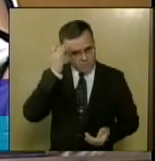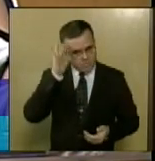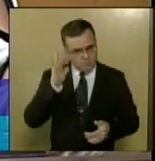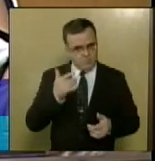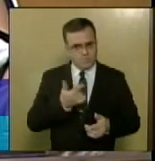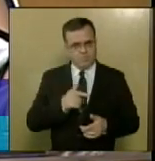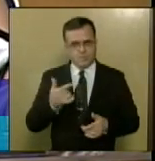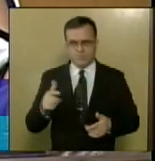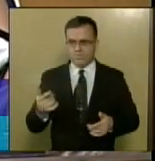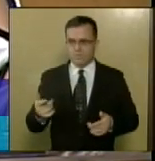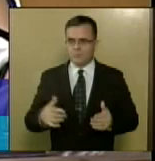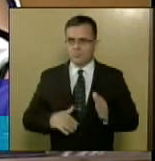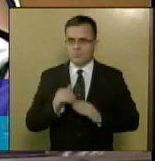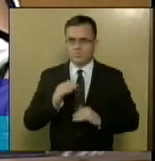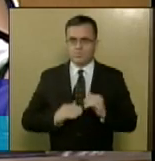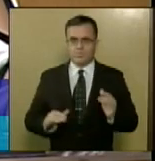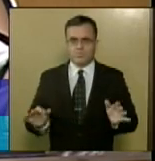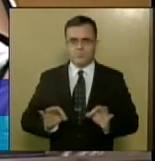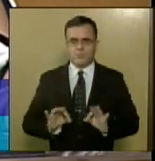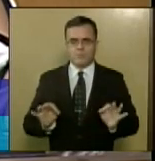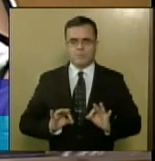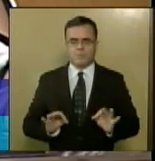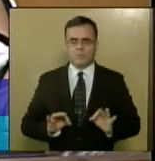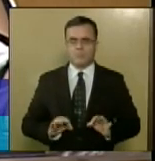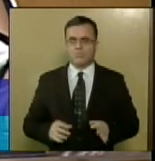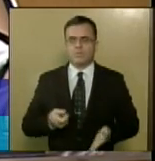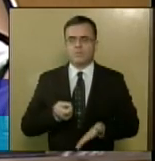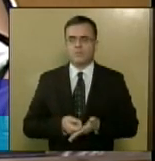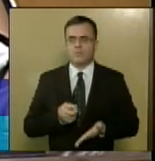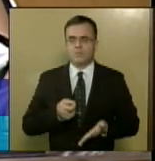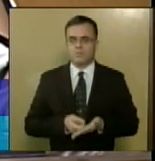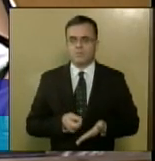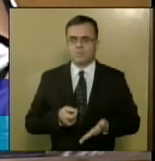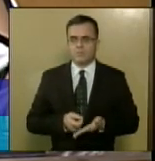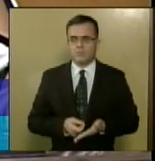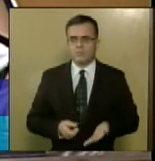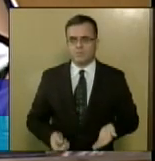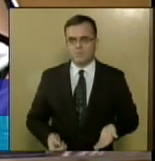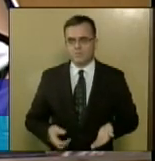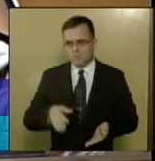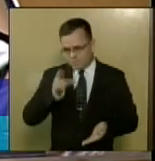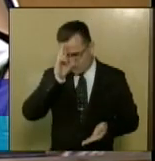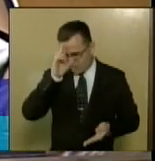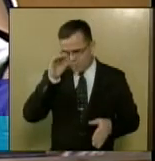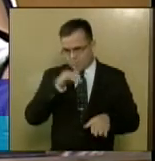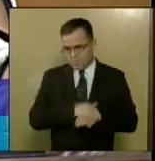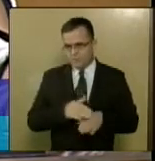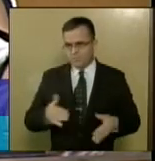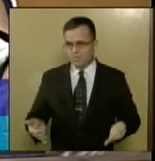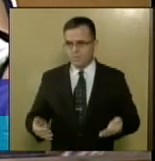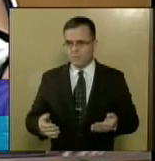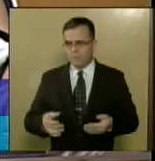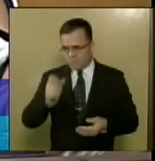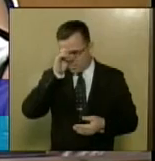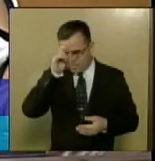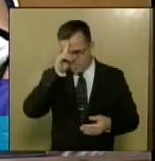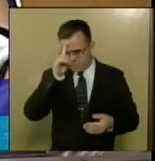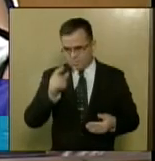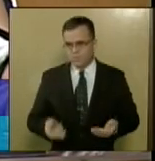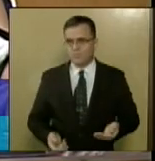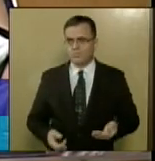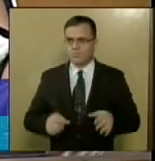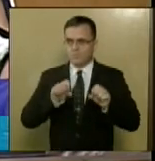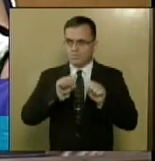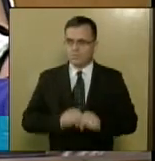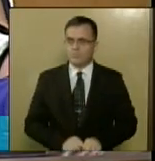sem o número efetivo de profissionais, então foi a determinação. E a partir da meia-noite de hoje, o hospital regional está